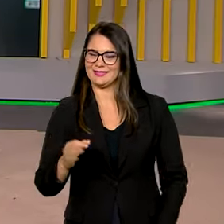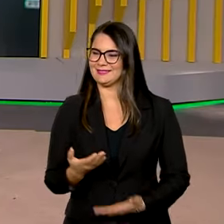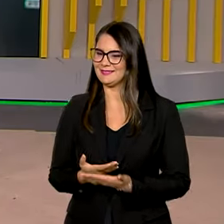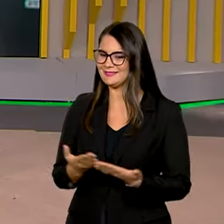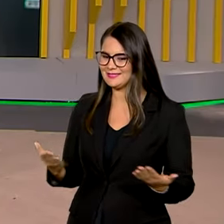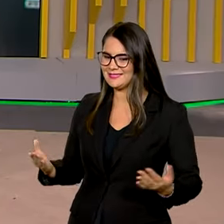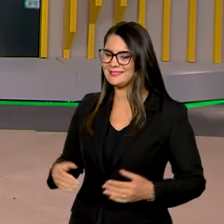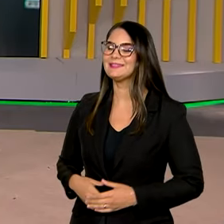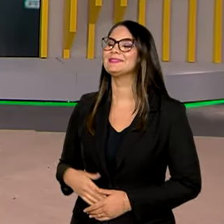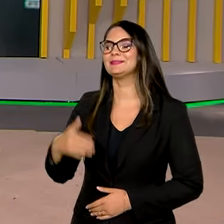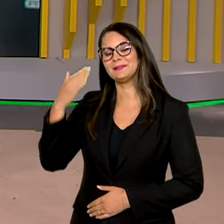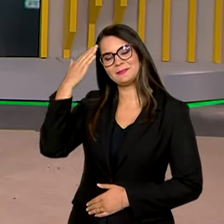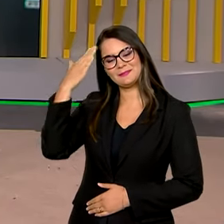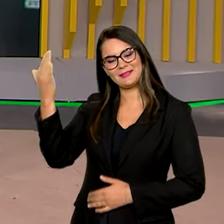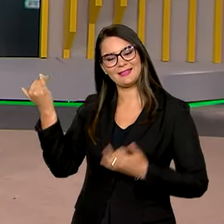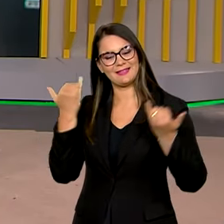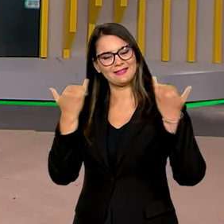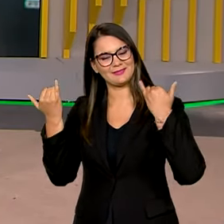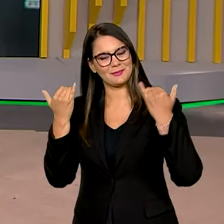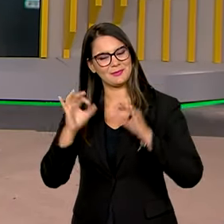É isso, Vanessa. Obrigado pelas informações. Uma ótima noite.